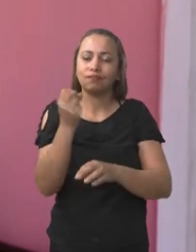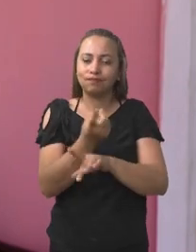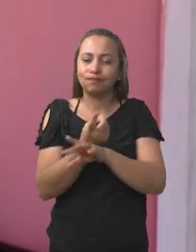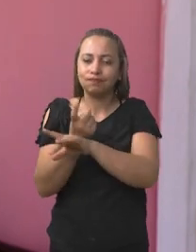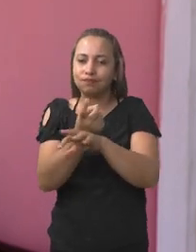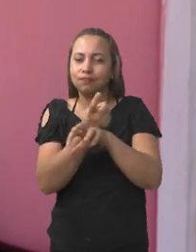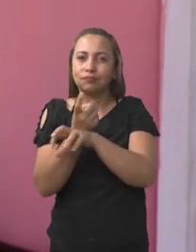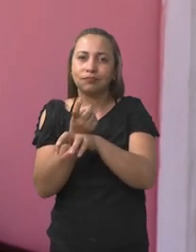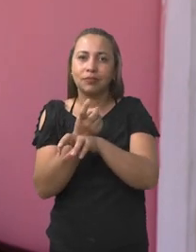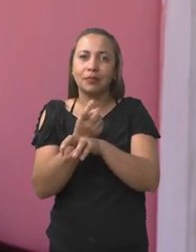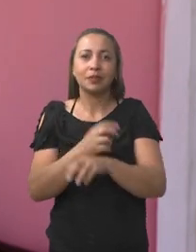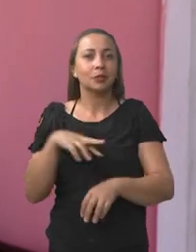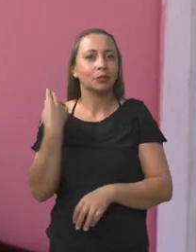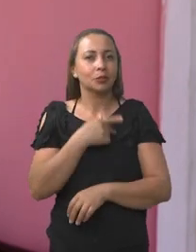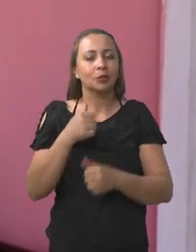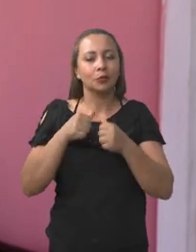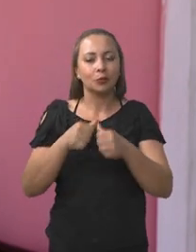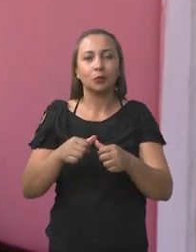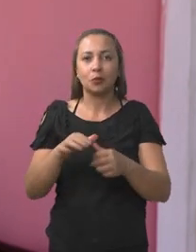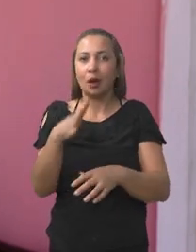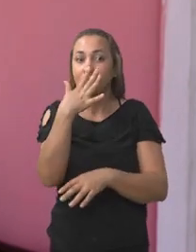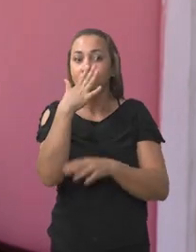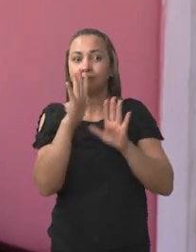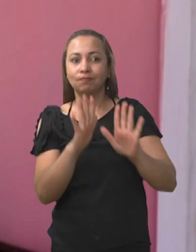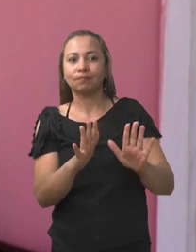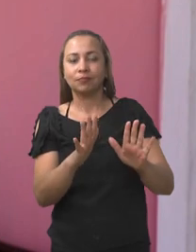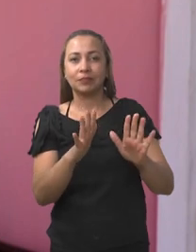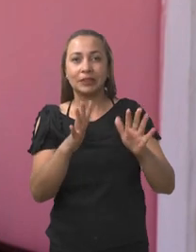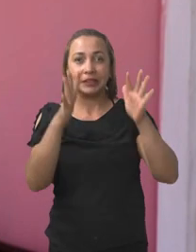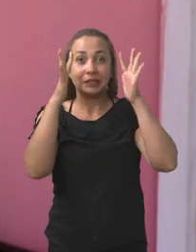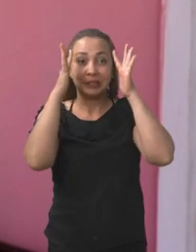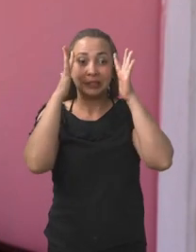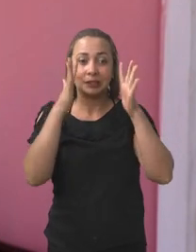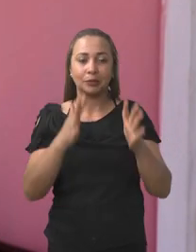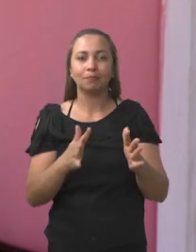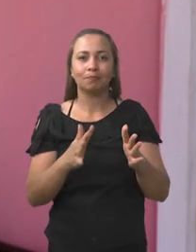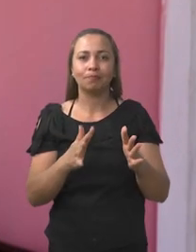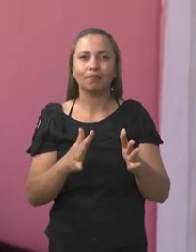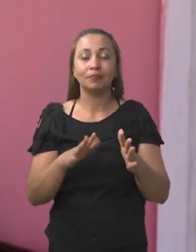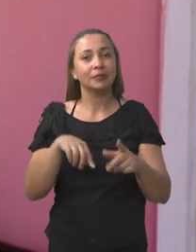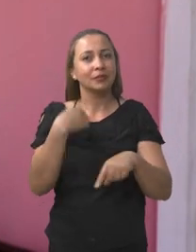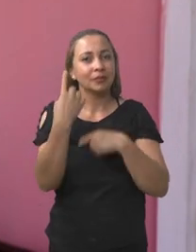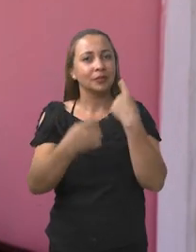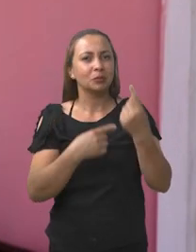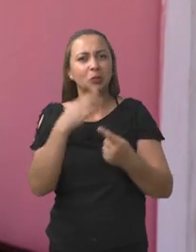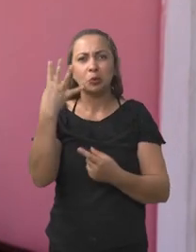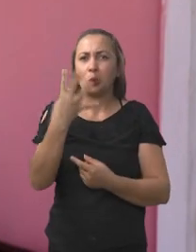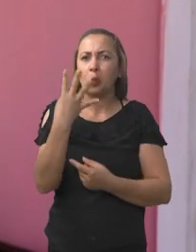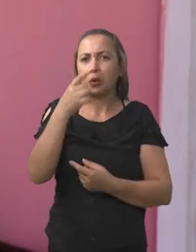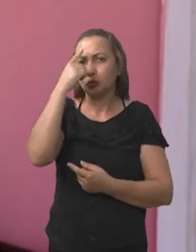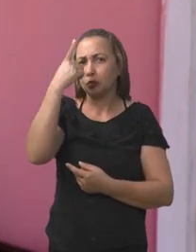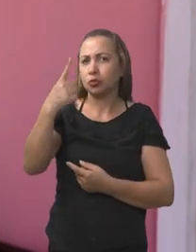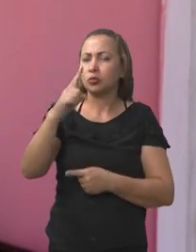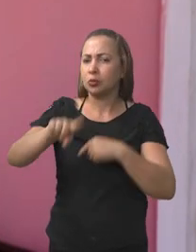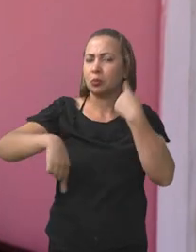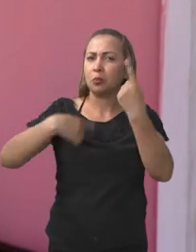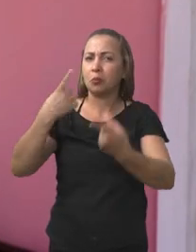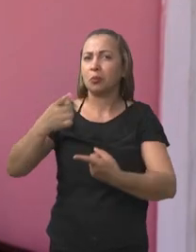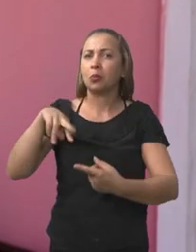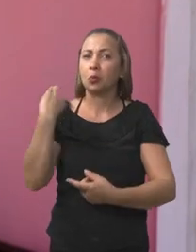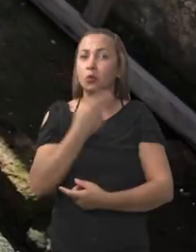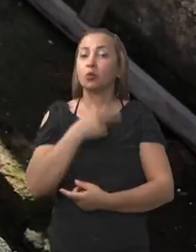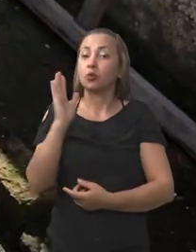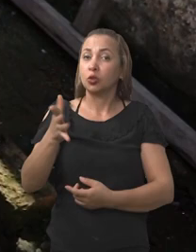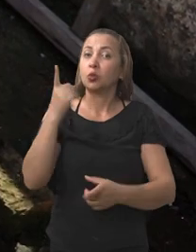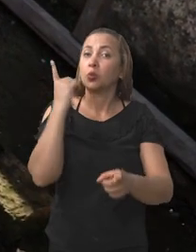escorpião. Aí nós já ficamos em alerta. E aí, depois de uns quatro dias depois, nós